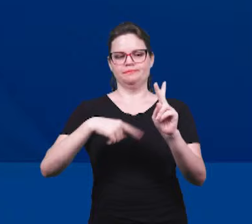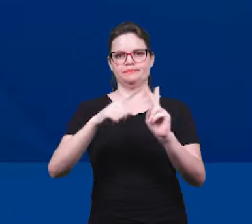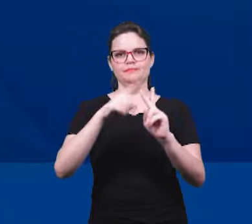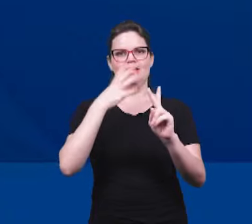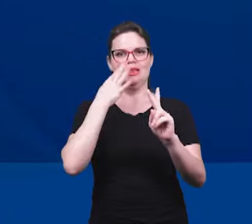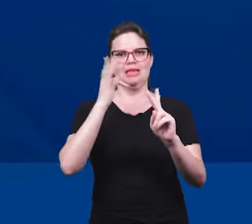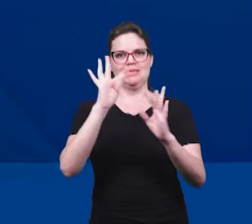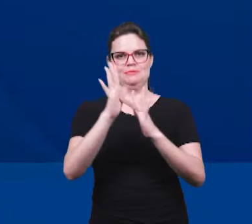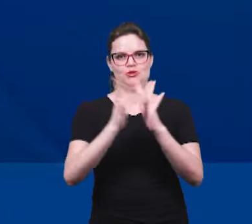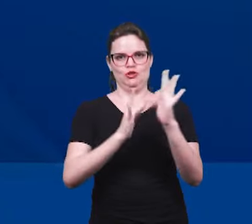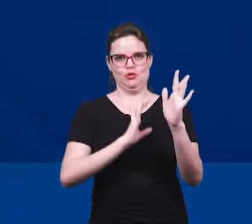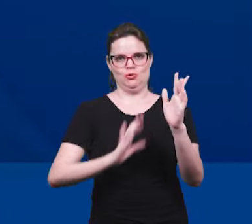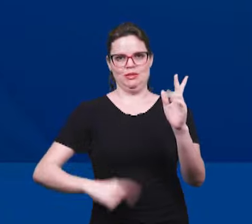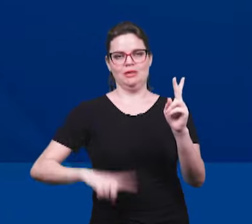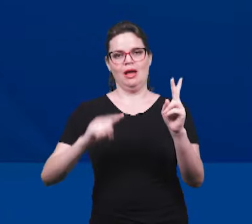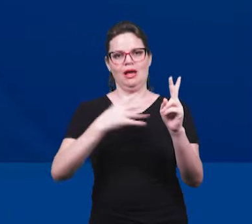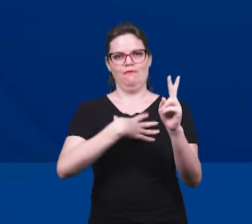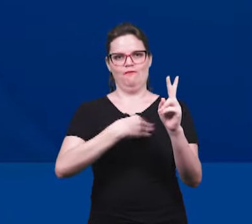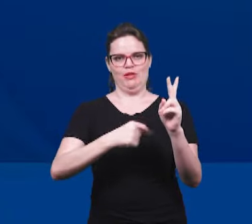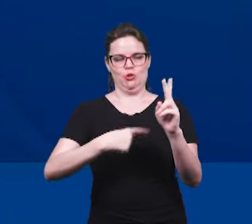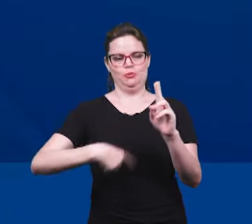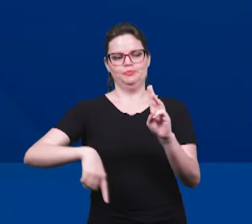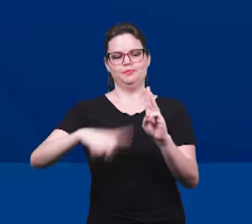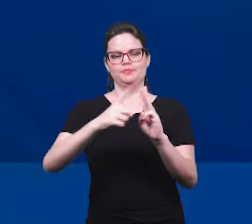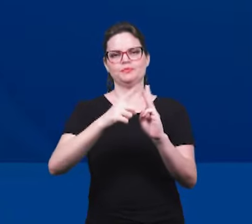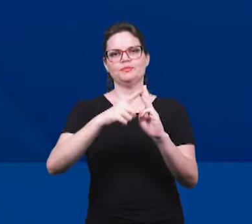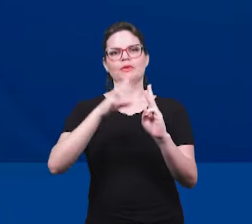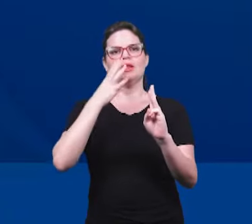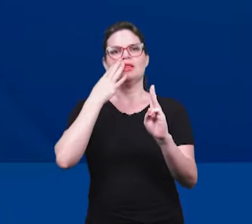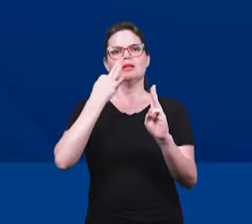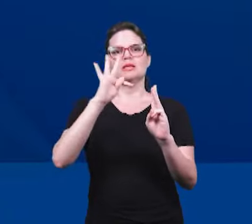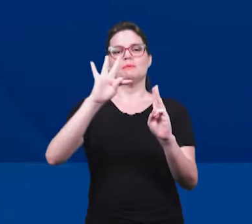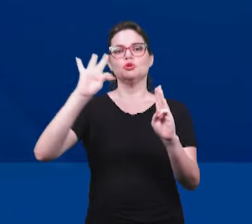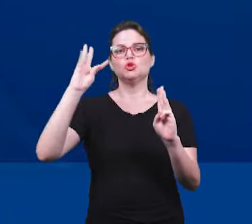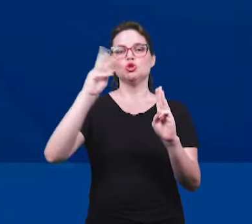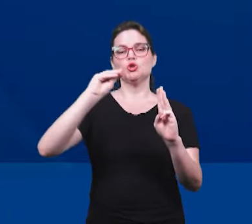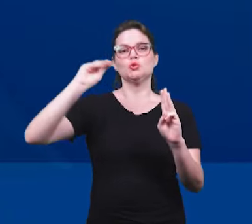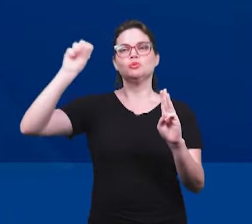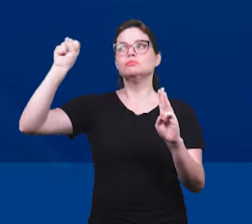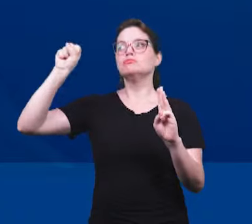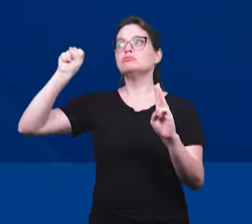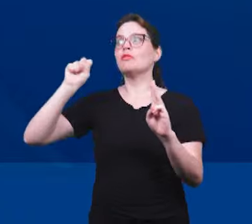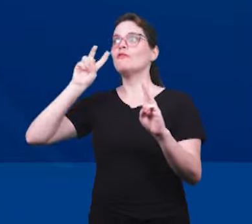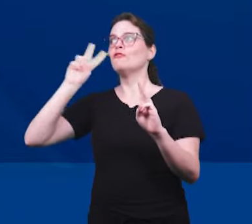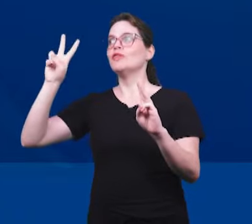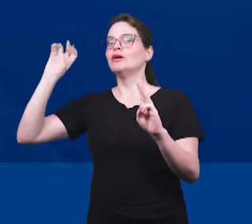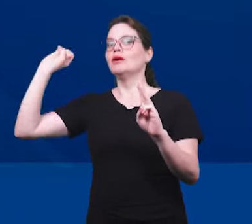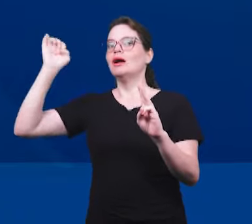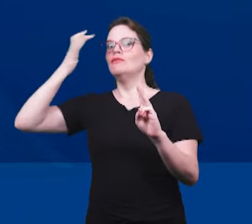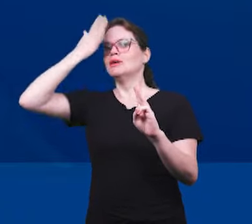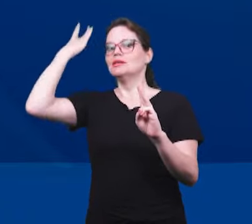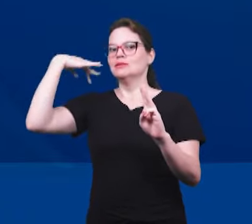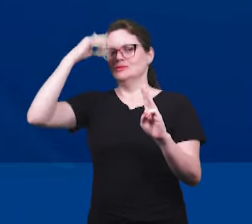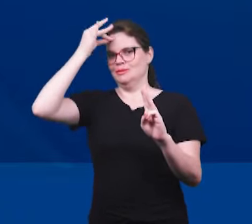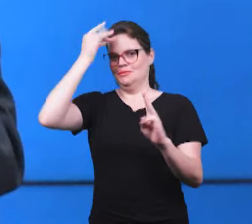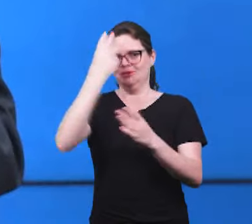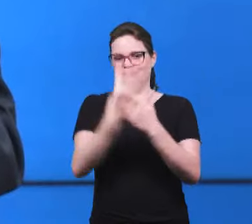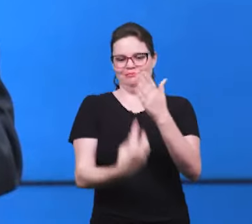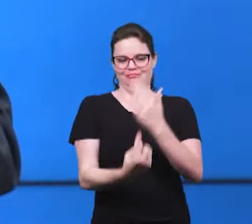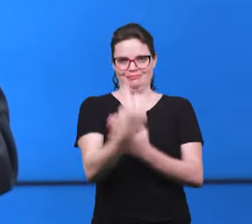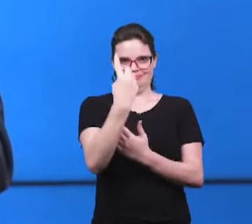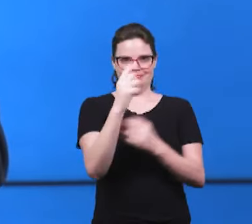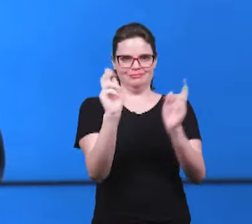Filho. E o testemunho de tudo o que tem visto, o Espírito Santo. A paz do Senhor Jesus.